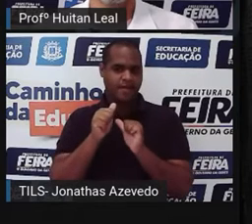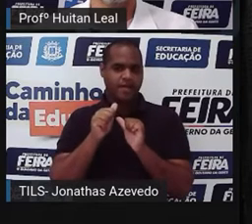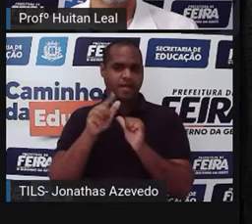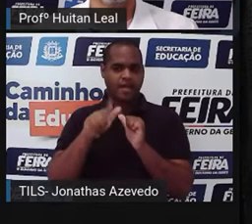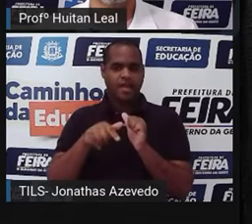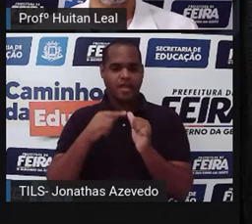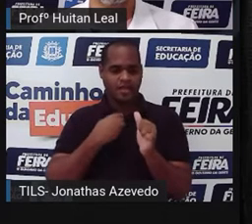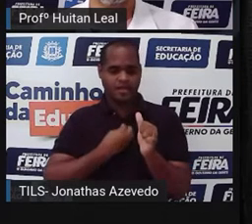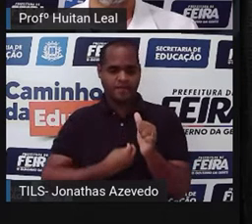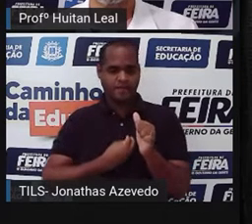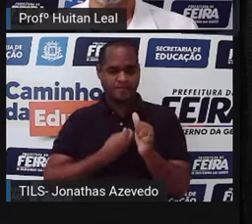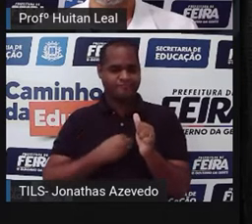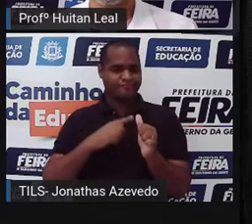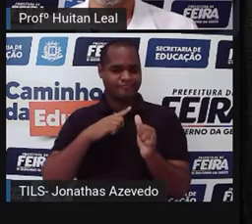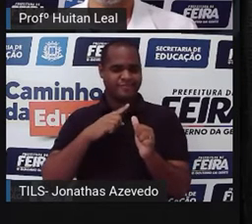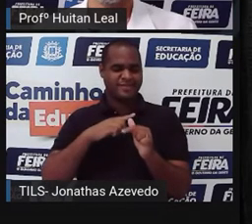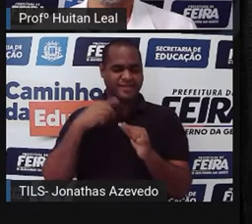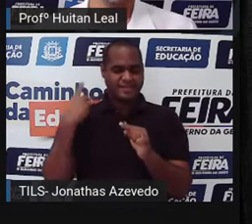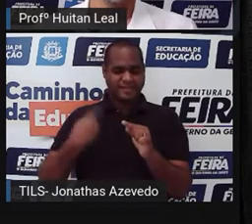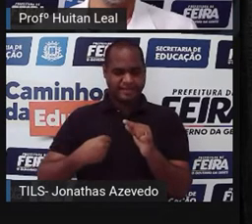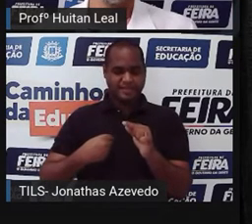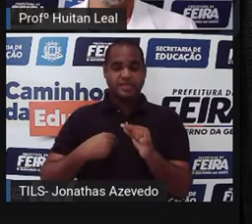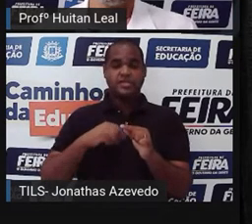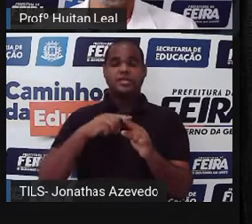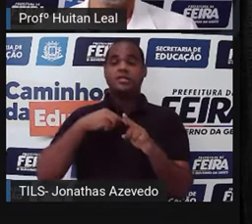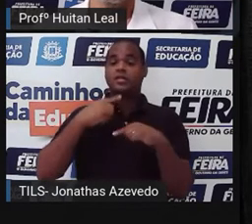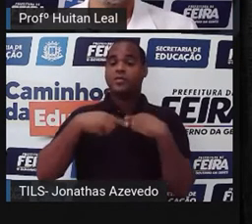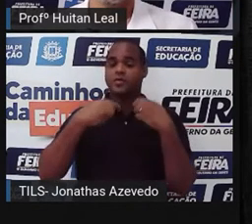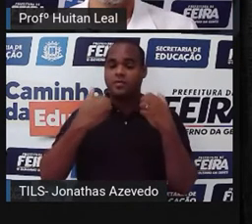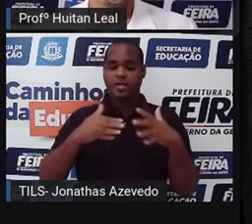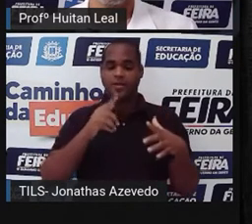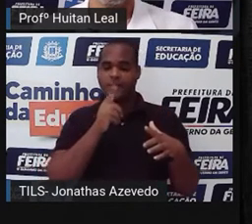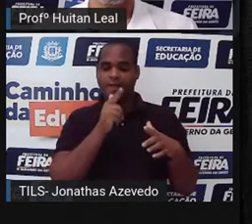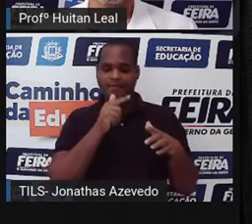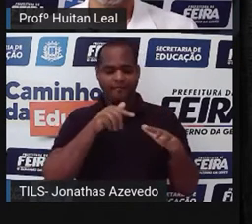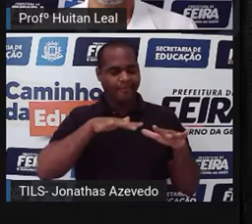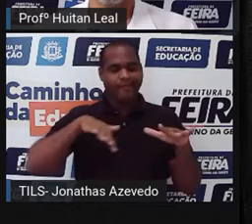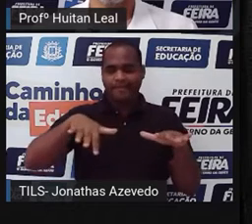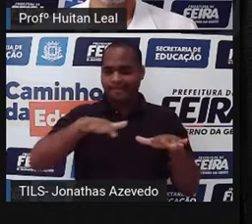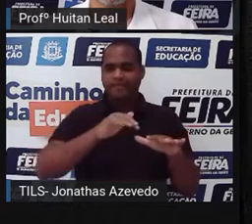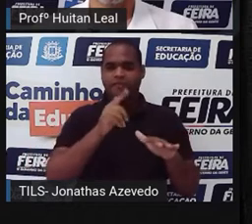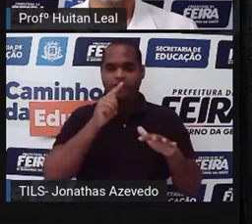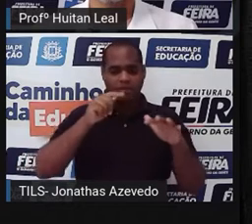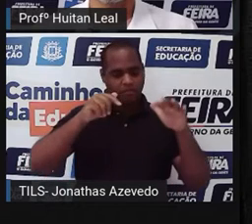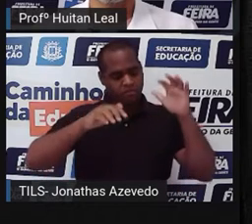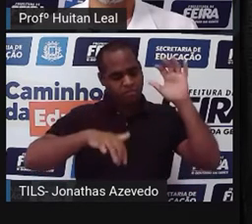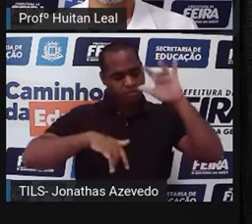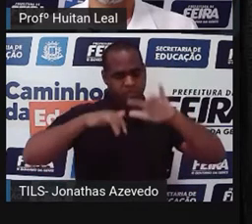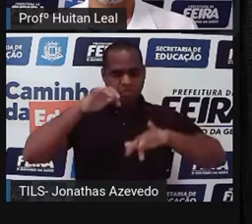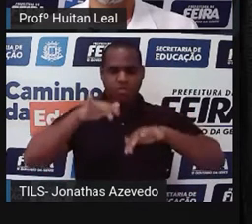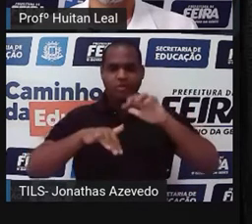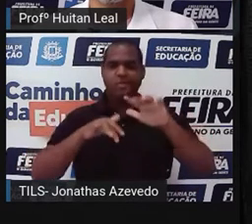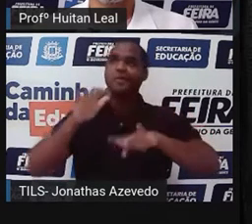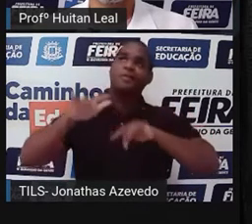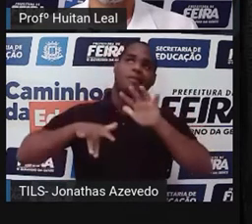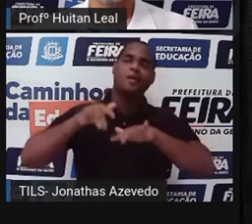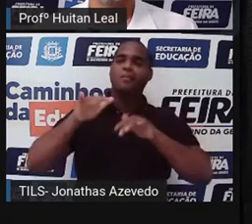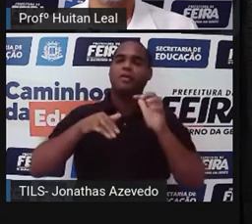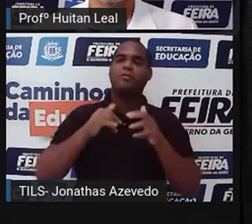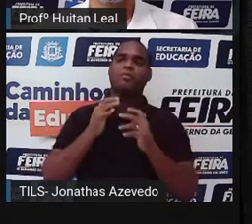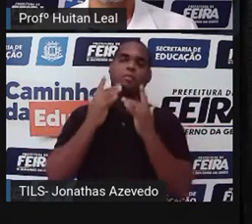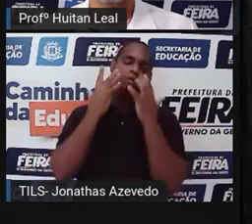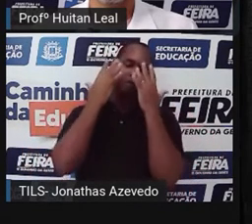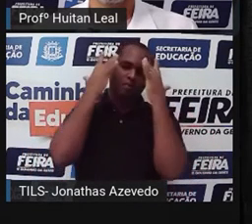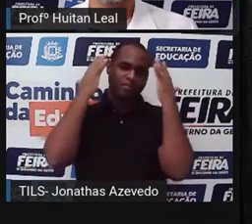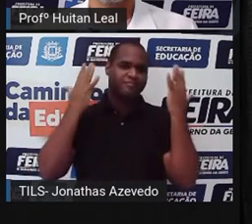sua condição de vida, e depois se atirou na lagoa e faleceu, morreu afogado. Esse é